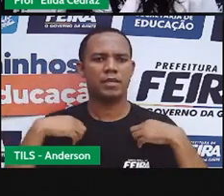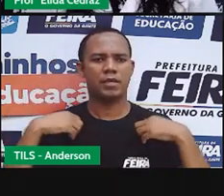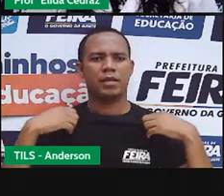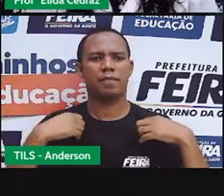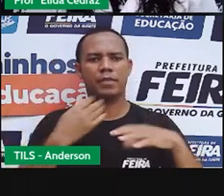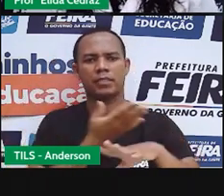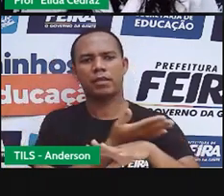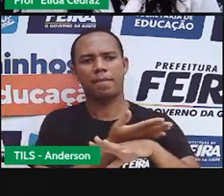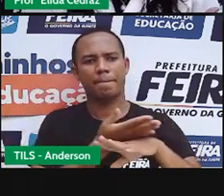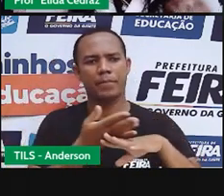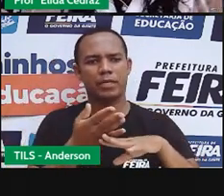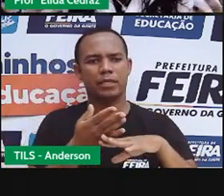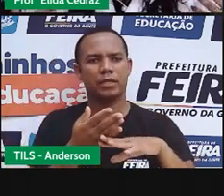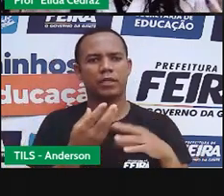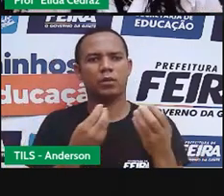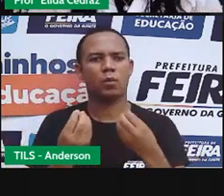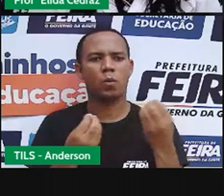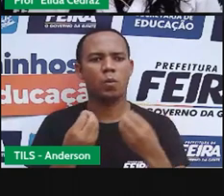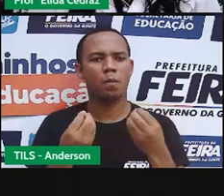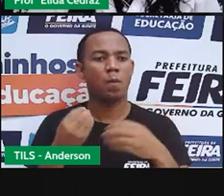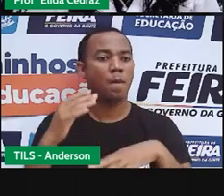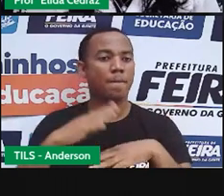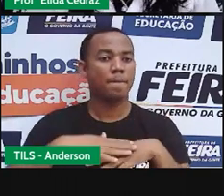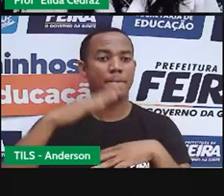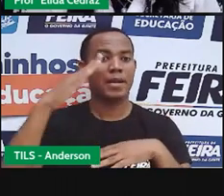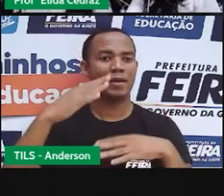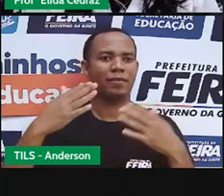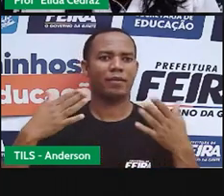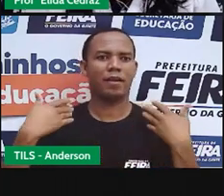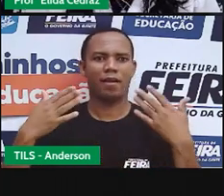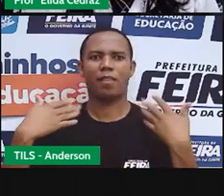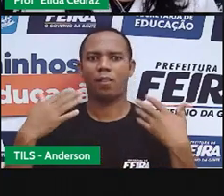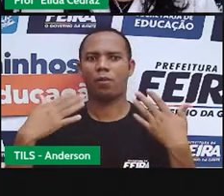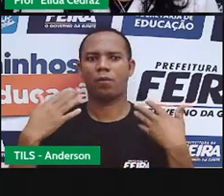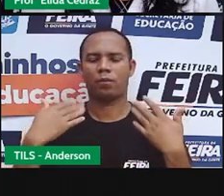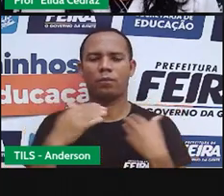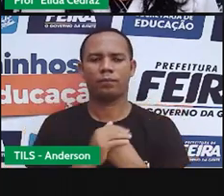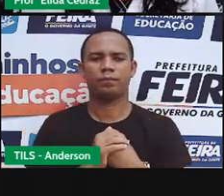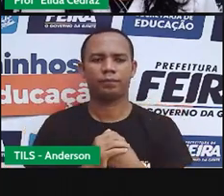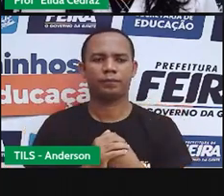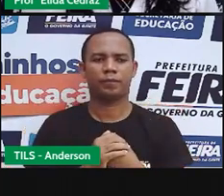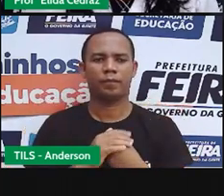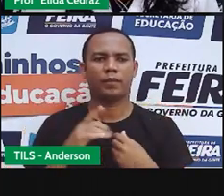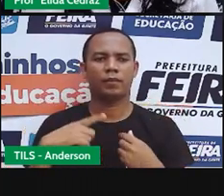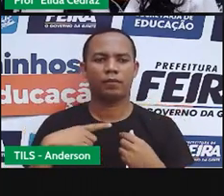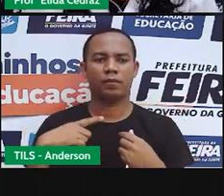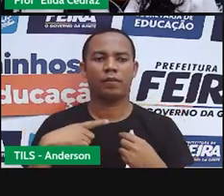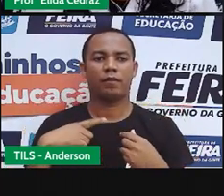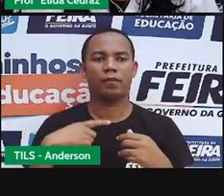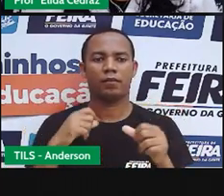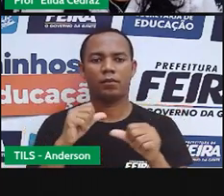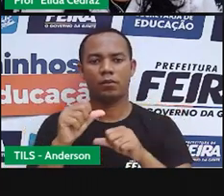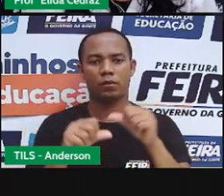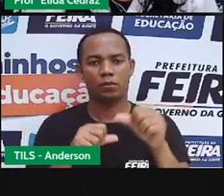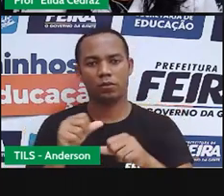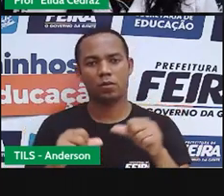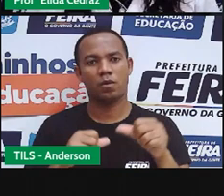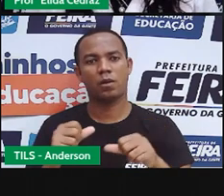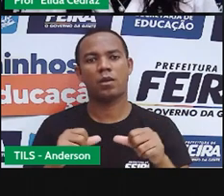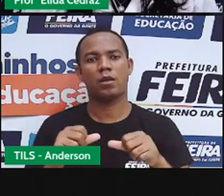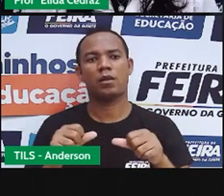que os que estavam de famílias pretas sentiram muito mais calor do que os outros, e tiveram que trocaram o